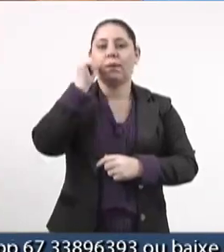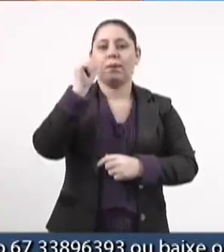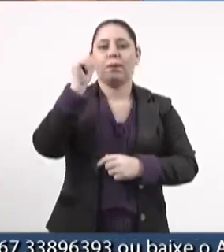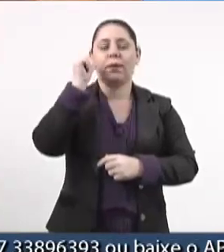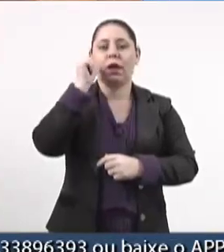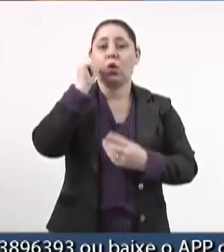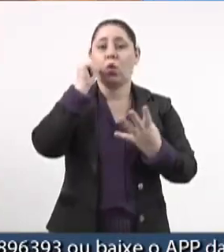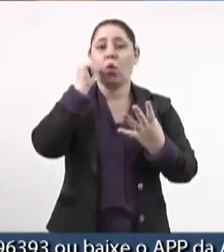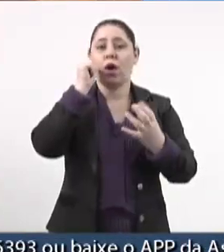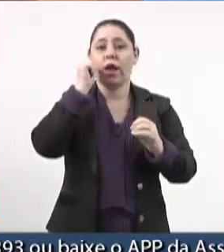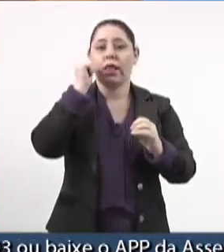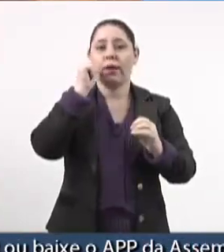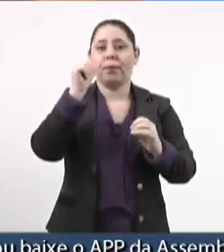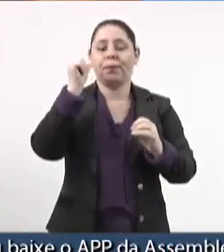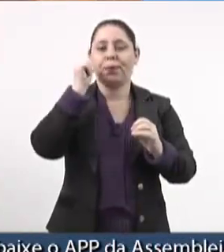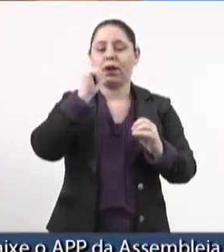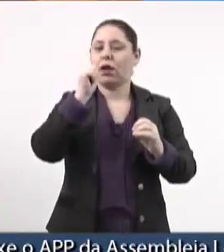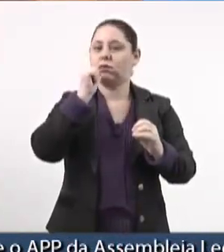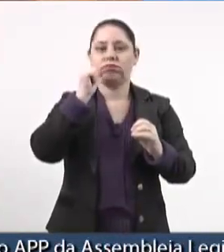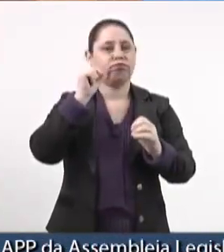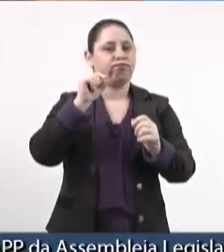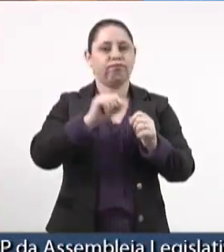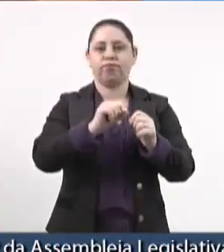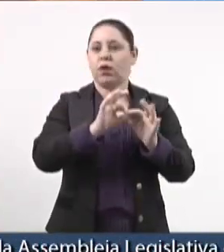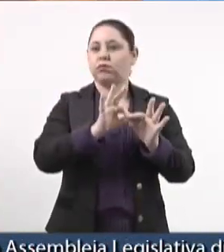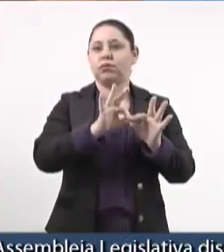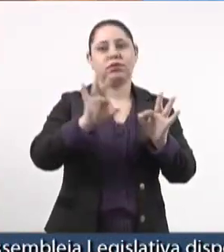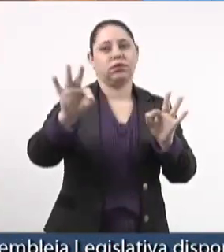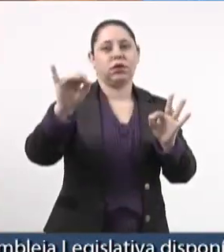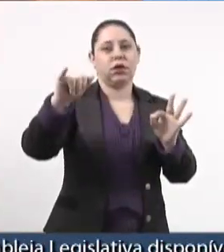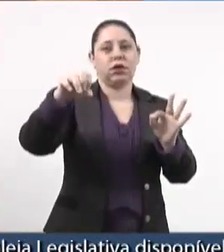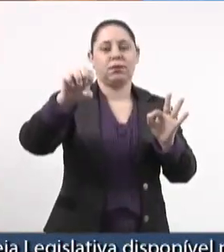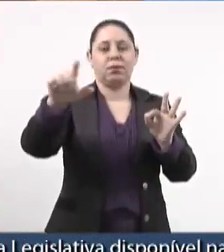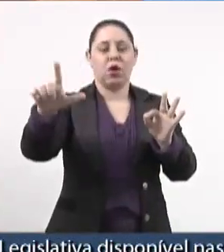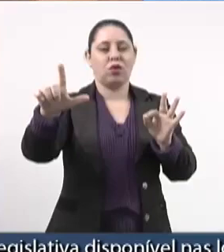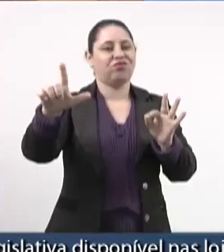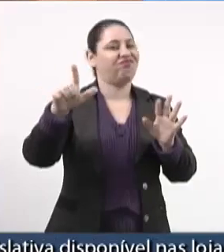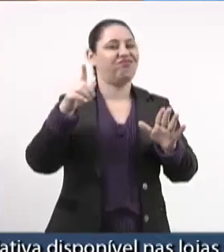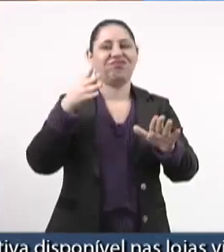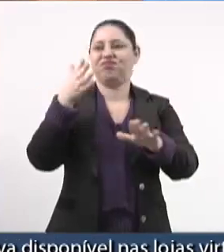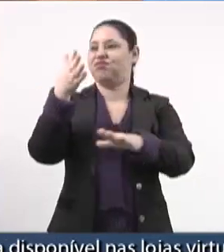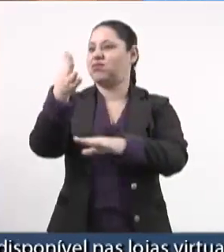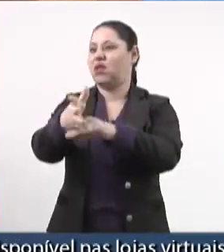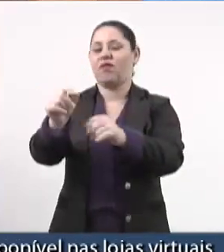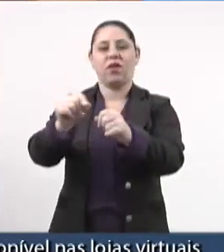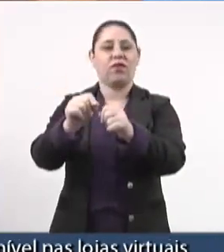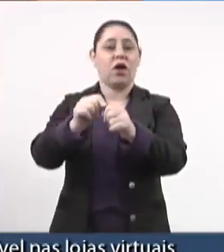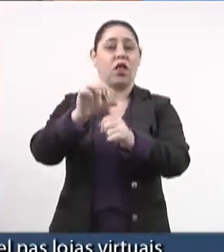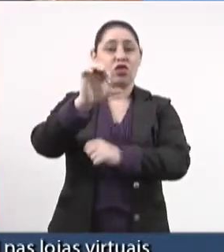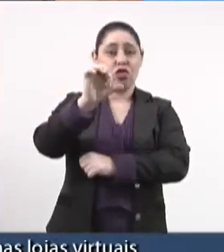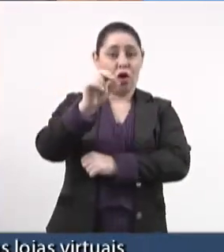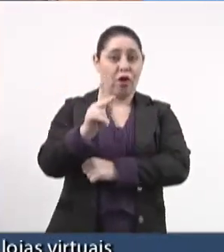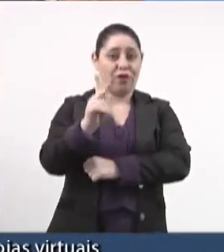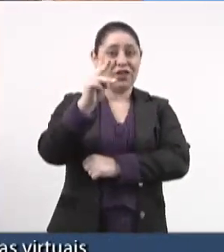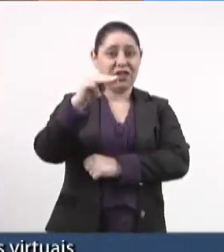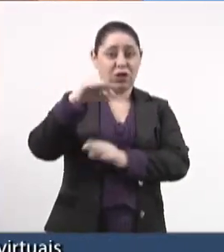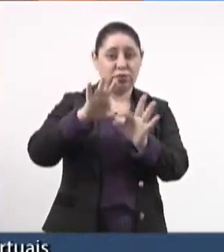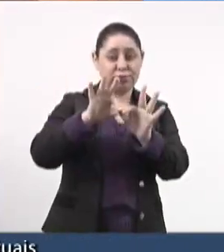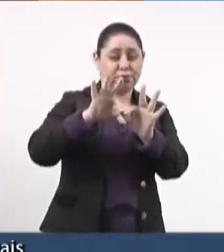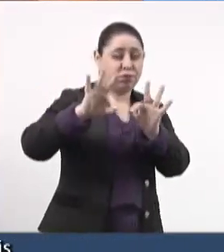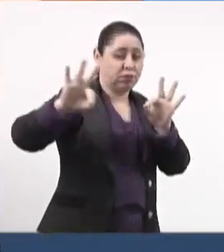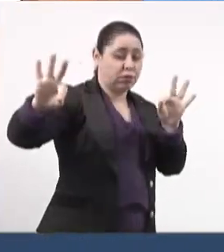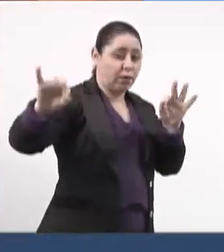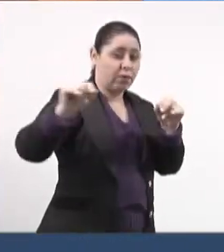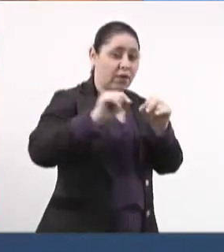40 mulheres deixaram de procurar o IMOL, 9 quilômetros de distância,